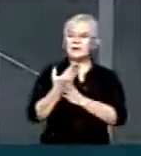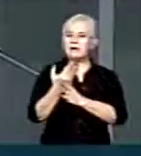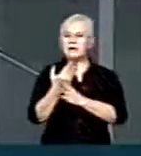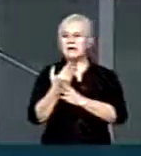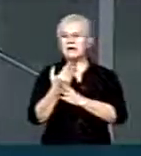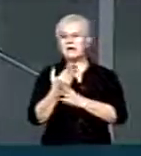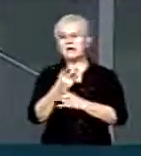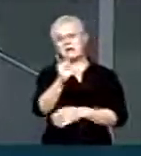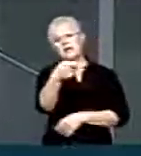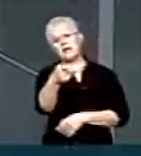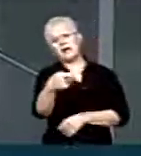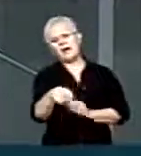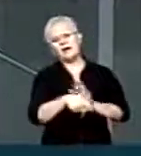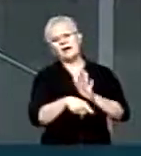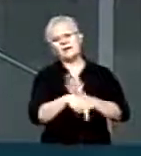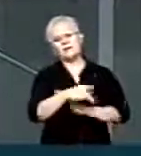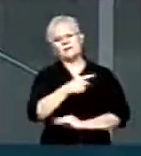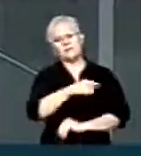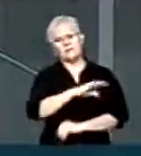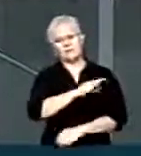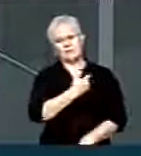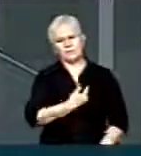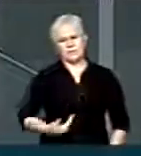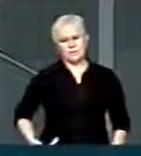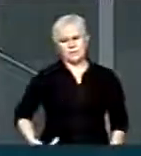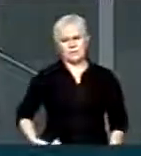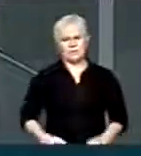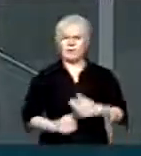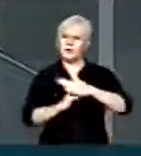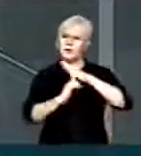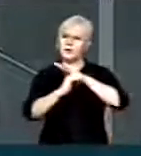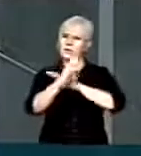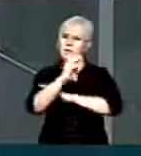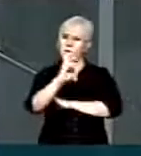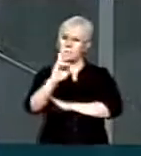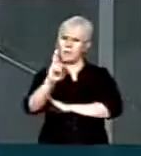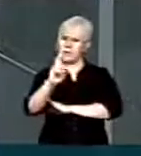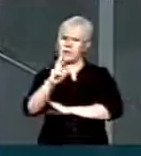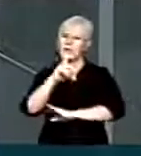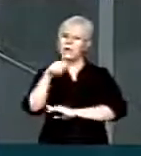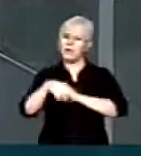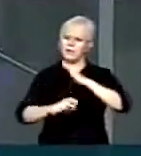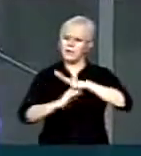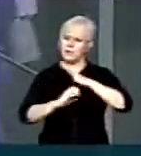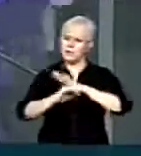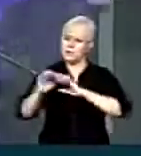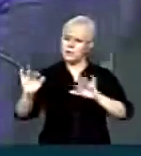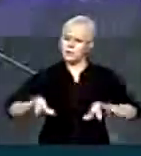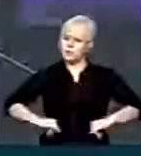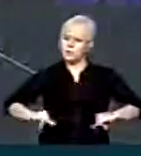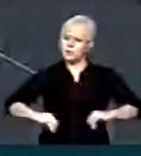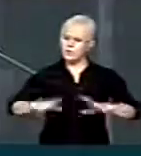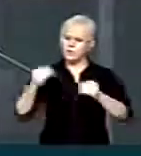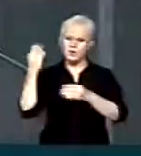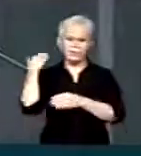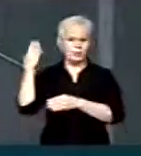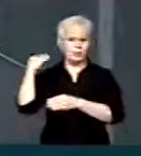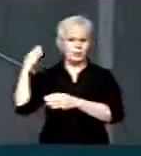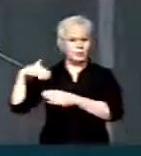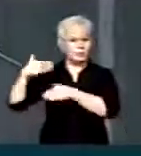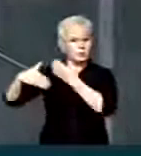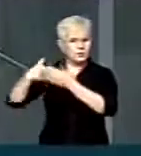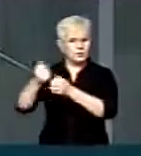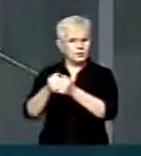funcionários da Petrobras A Petrobras, senhor presidente, é uma empresa que sofreu muito nos governos anteriores ao do